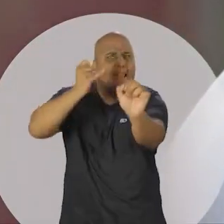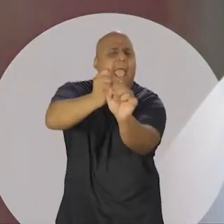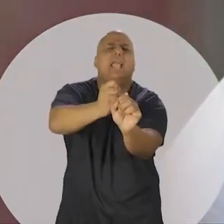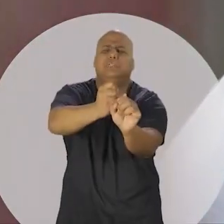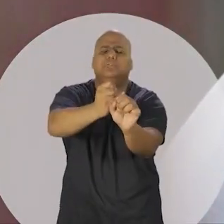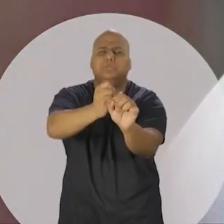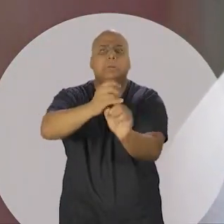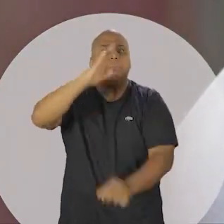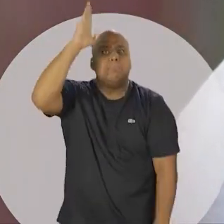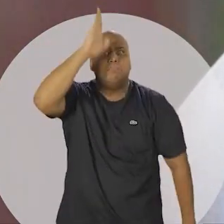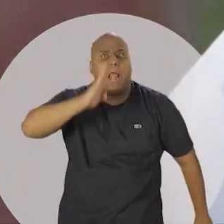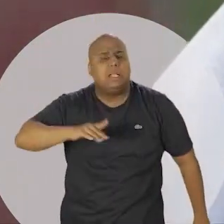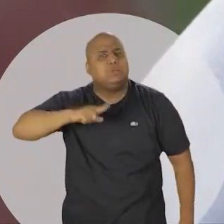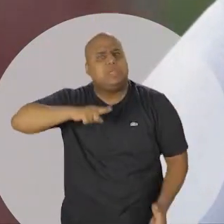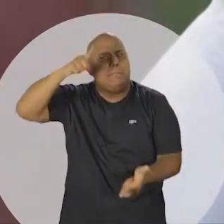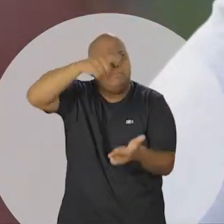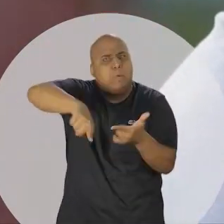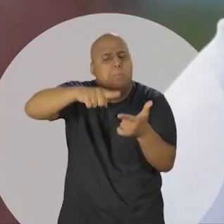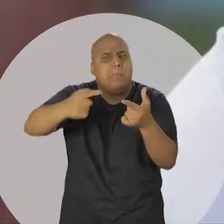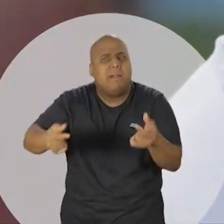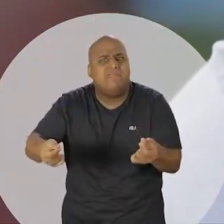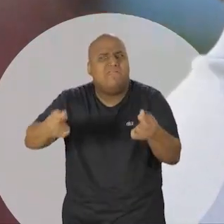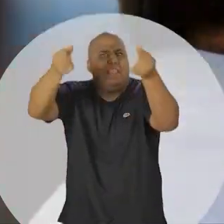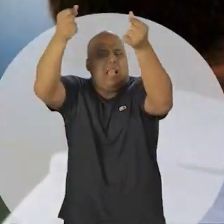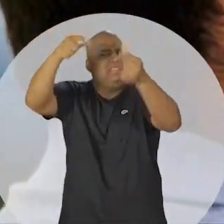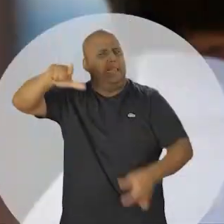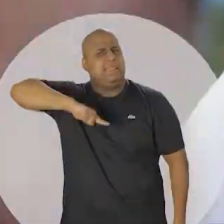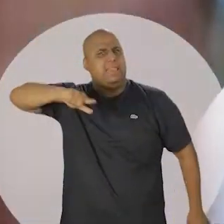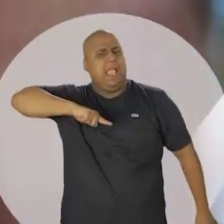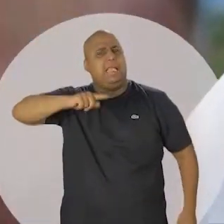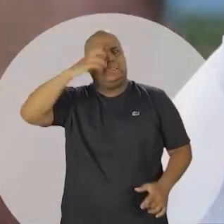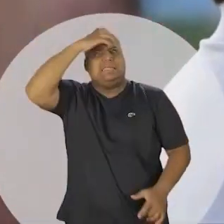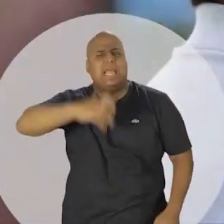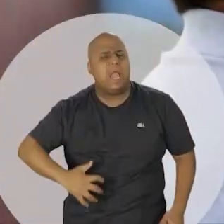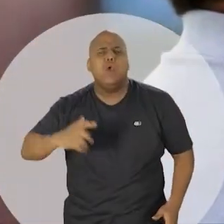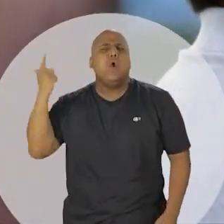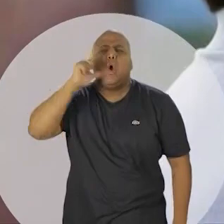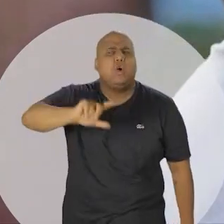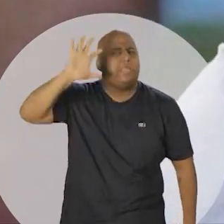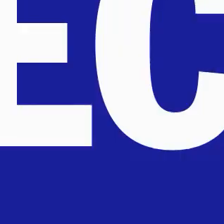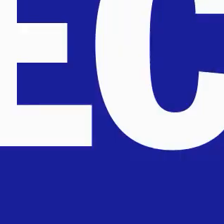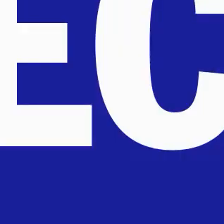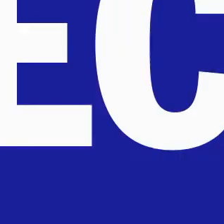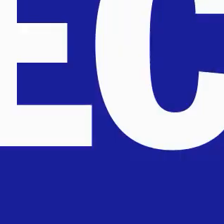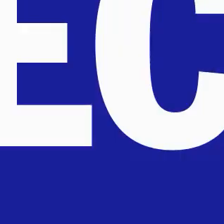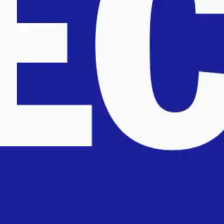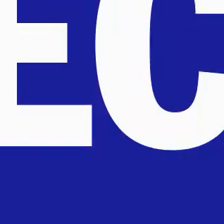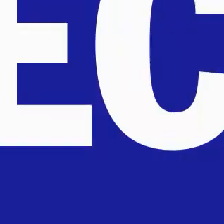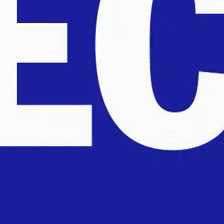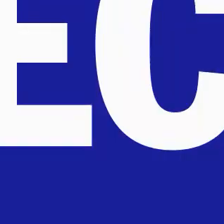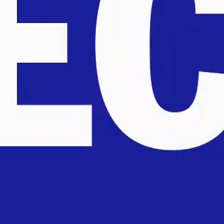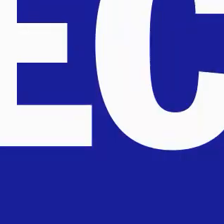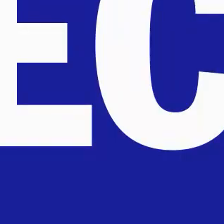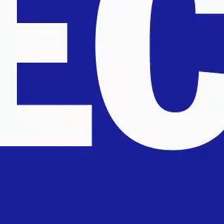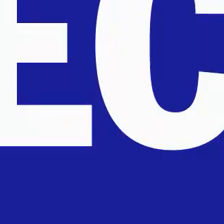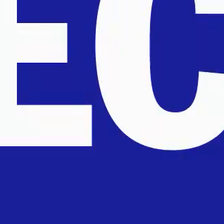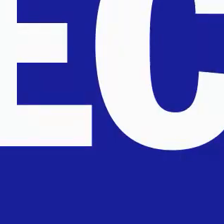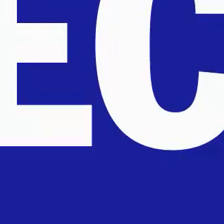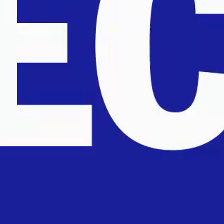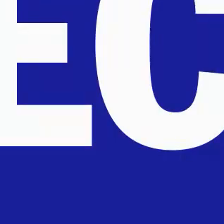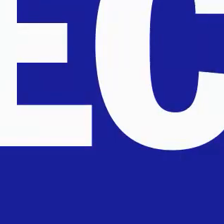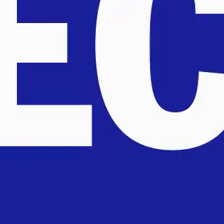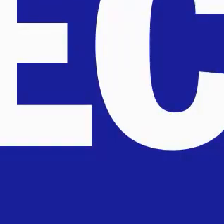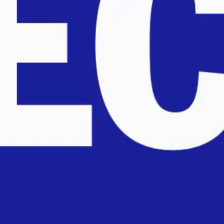imprensa, a vê que o Brasil está com uma crise financeira muito grande, né, mas tem solução para isso? Tem, nós temos uma base